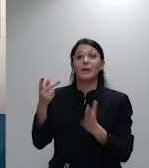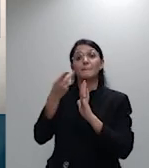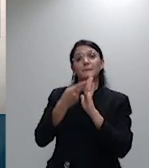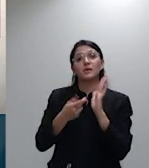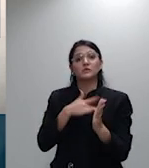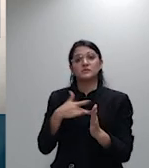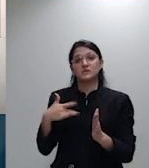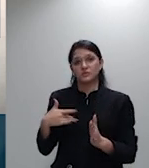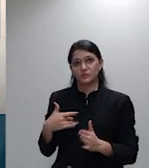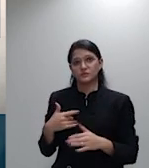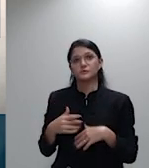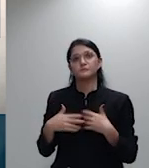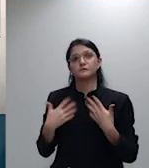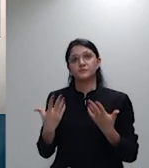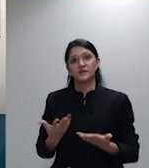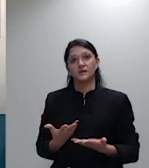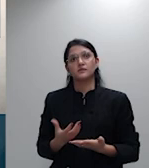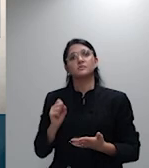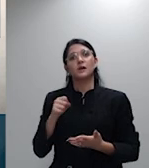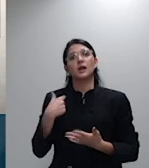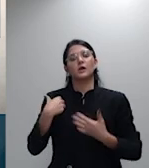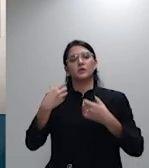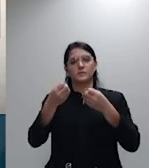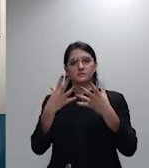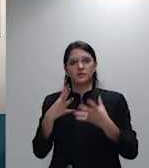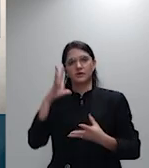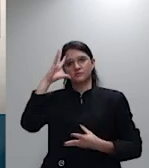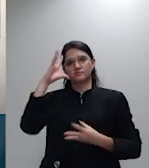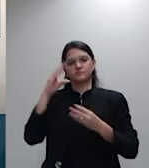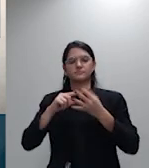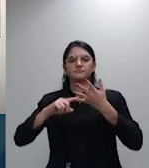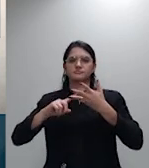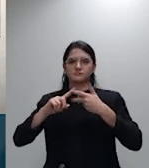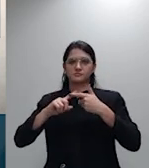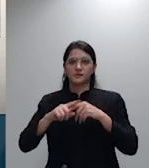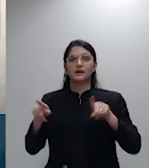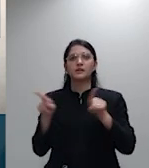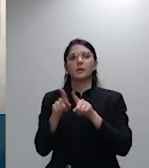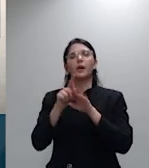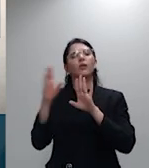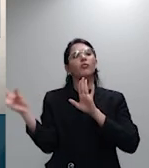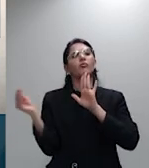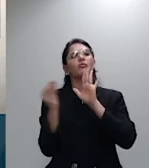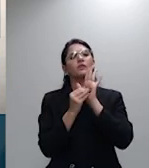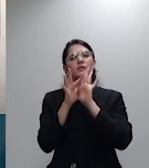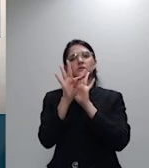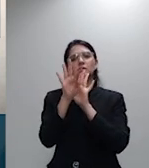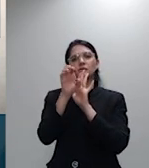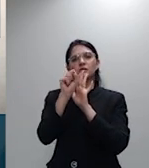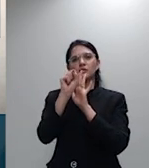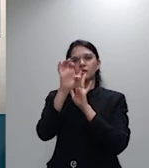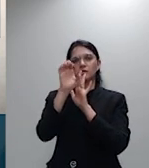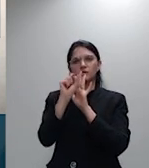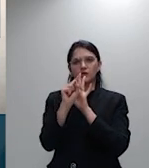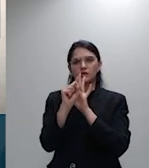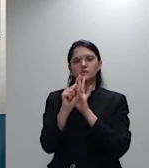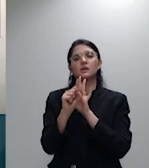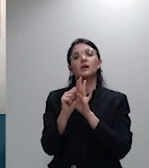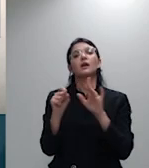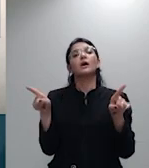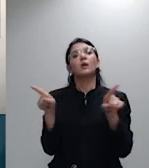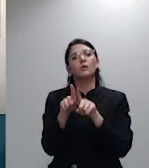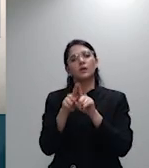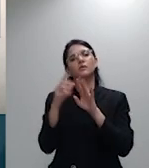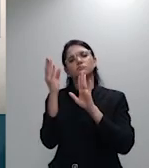as considerações que se fixem na tese todas essas ponderações que foram trazidas pelo meu